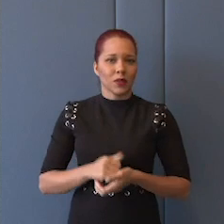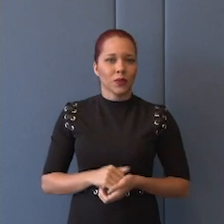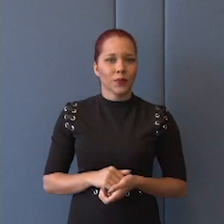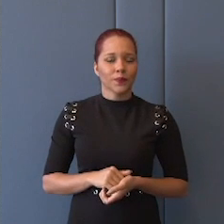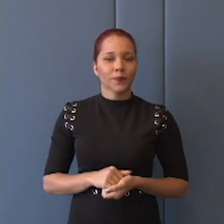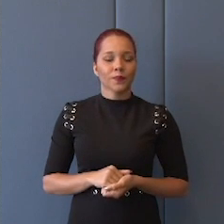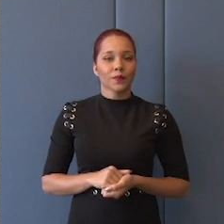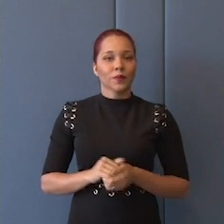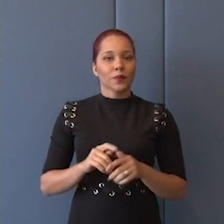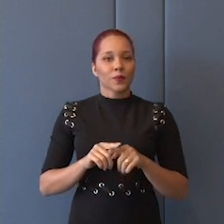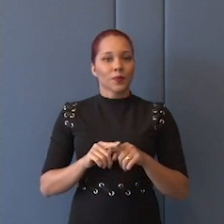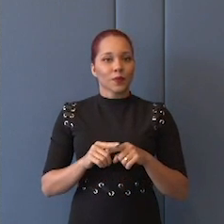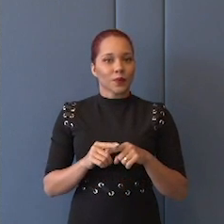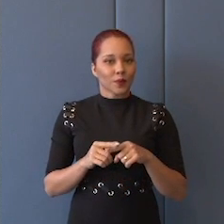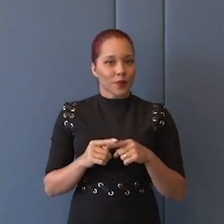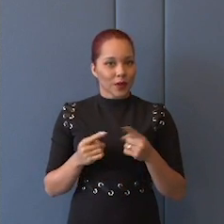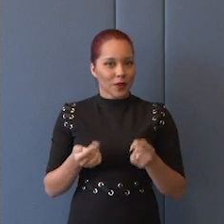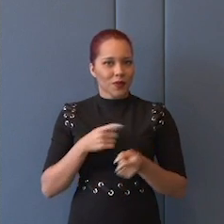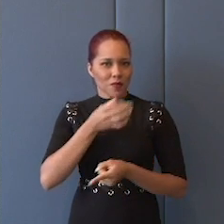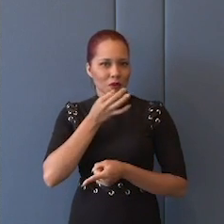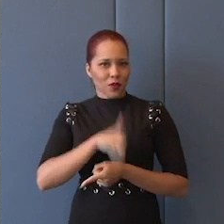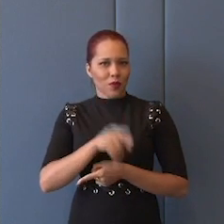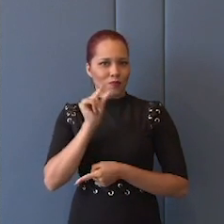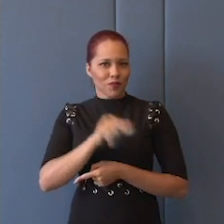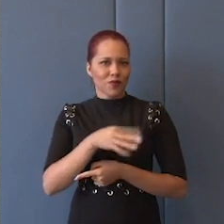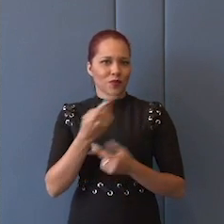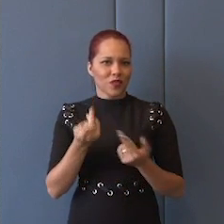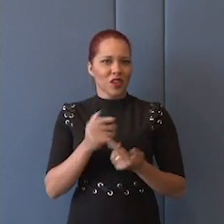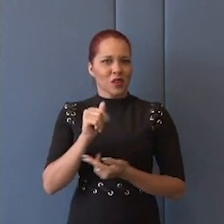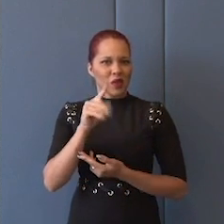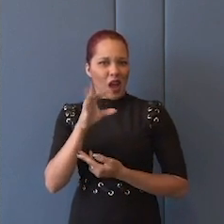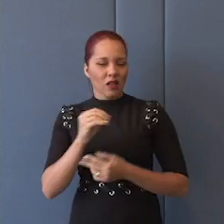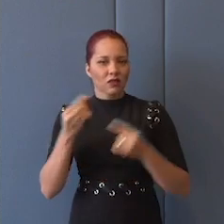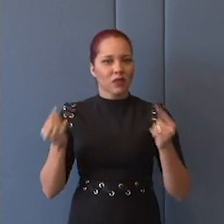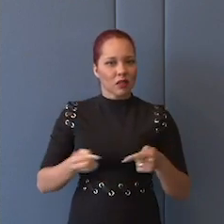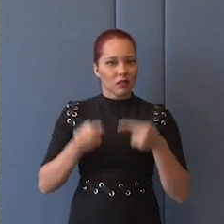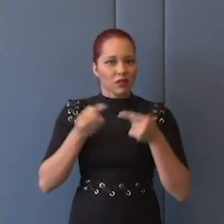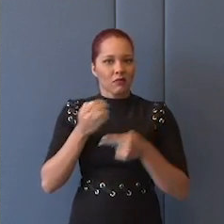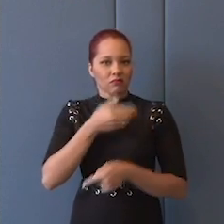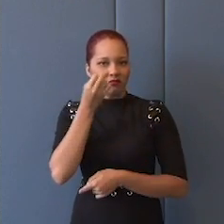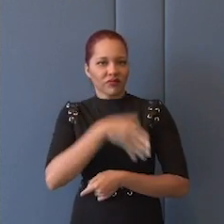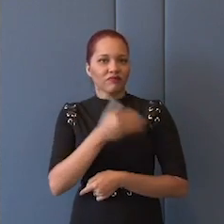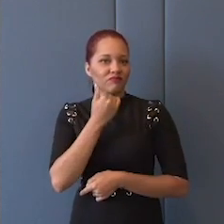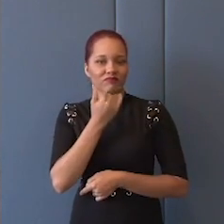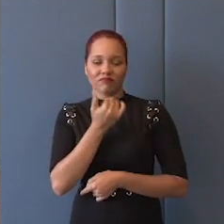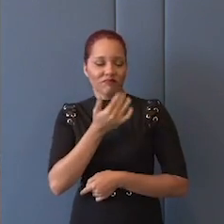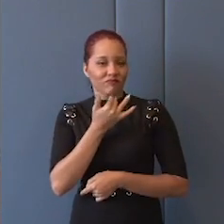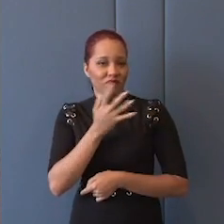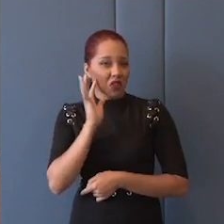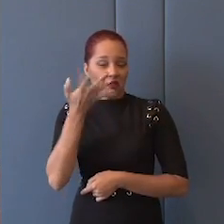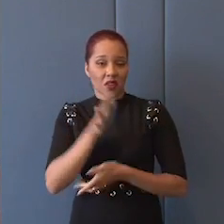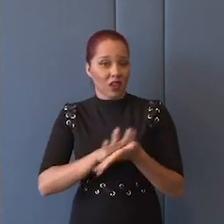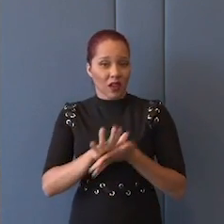mas eu acho que é um pouco assim, jogar fora um dos lados da tensão. Aí não adianta, você não resolveu nada. Aquele negócio,